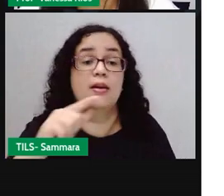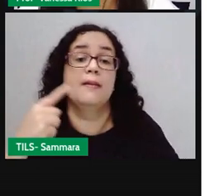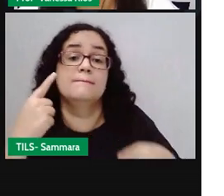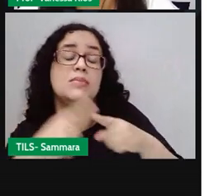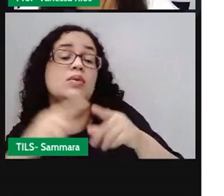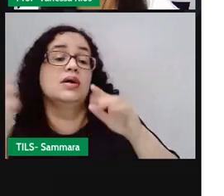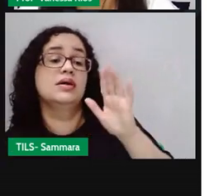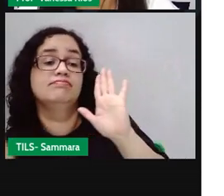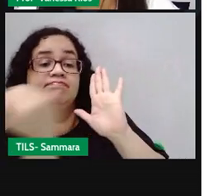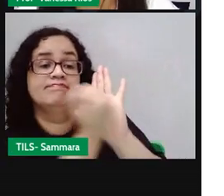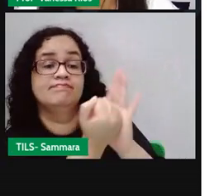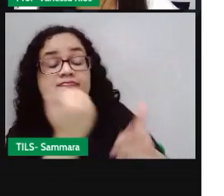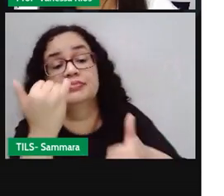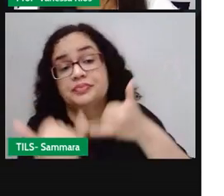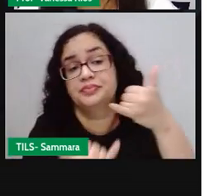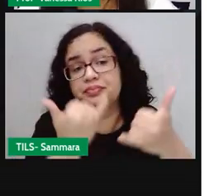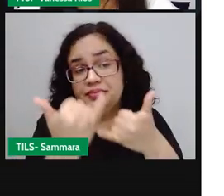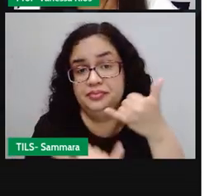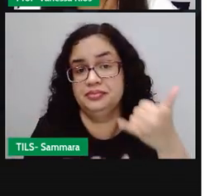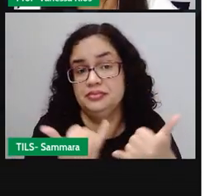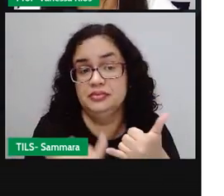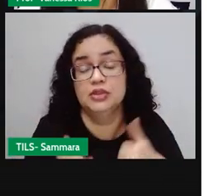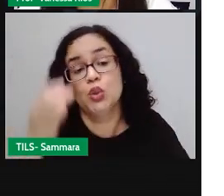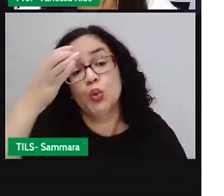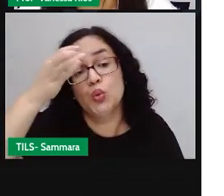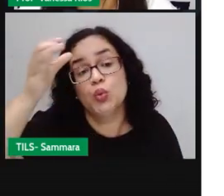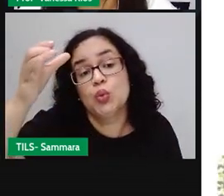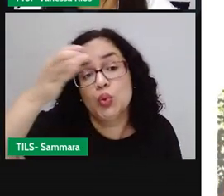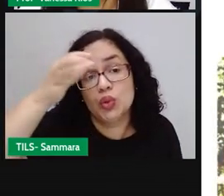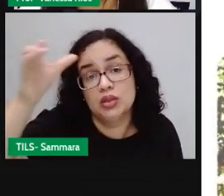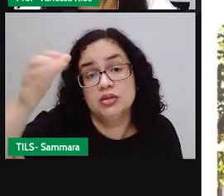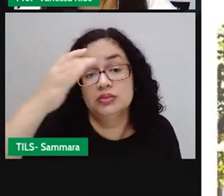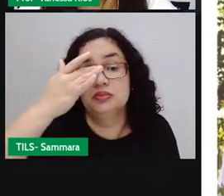são consideradas patrimônios culturais.